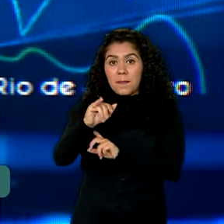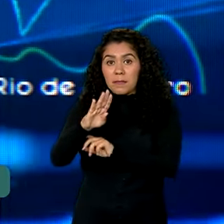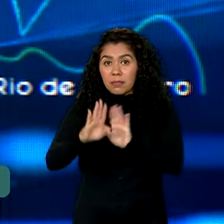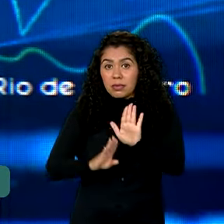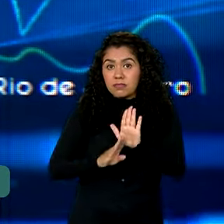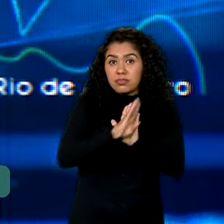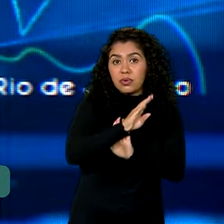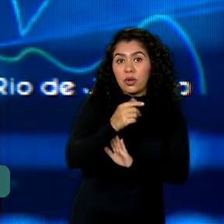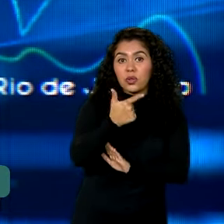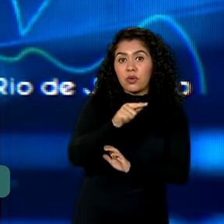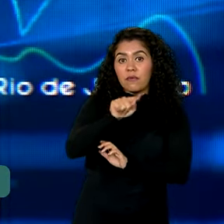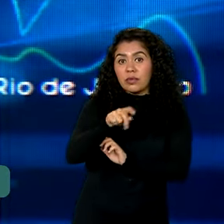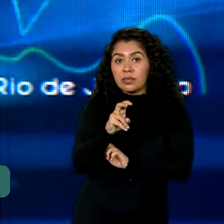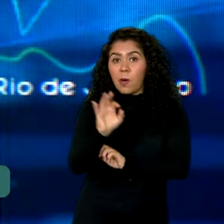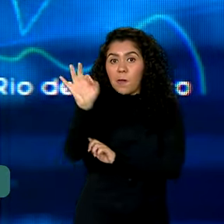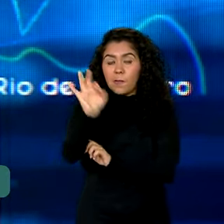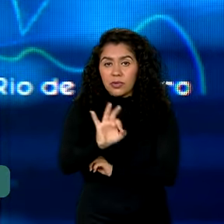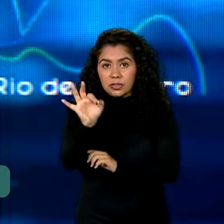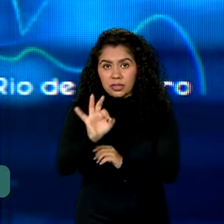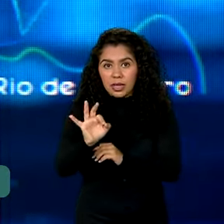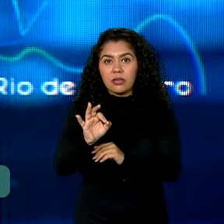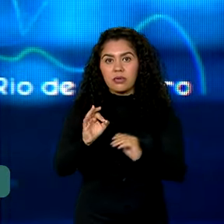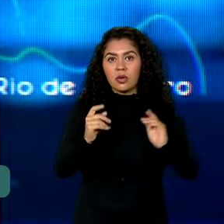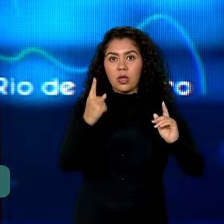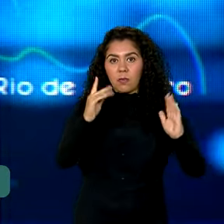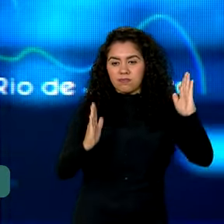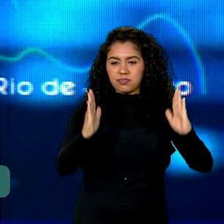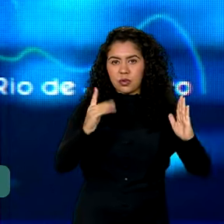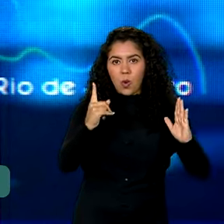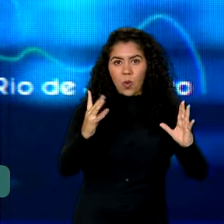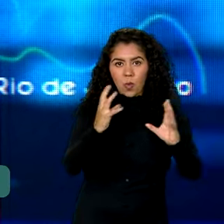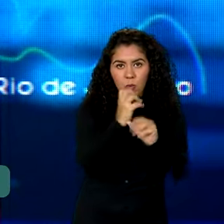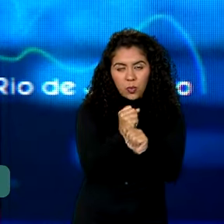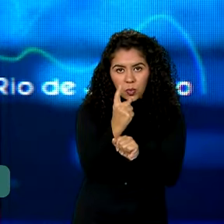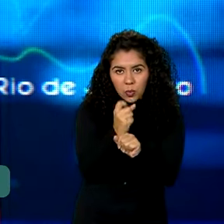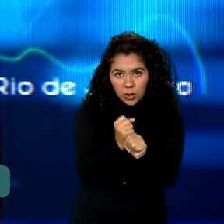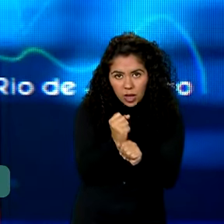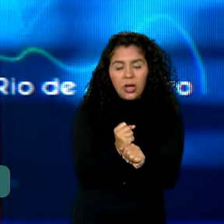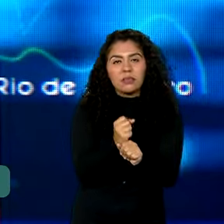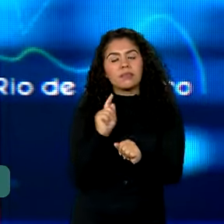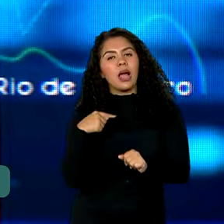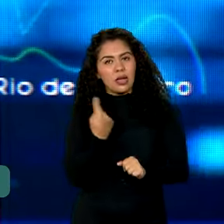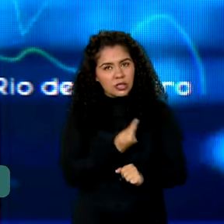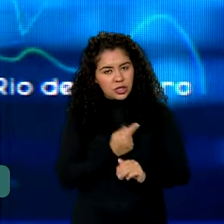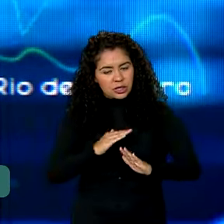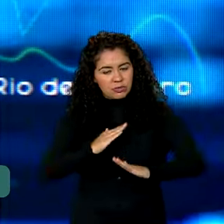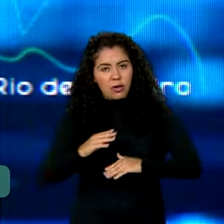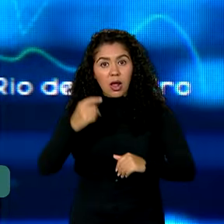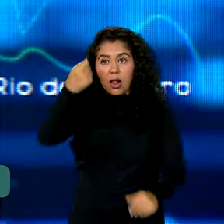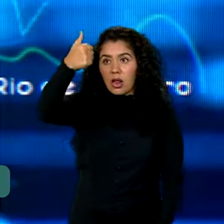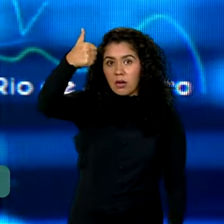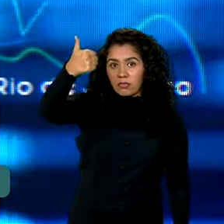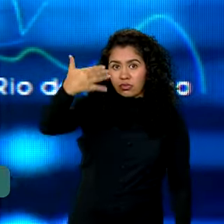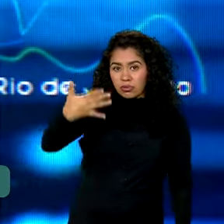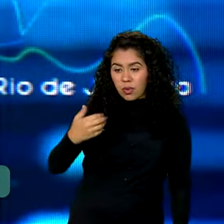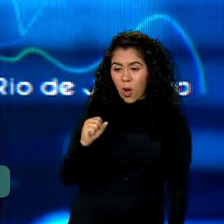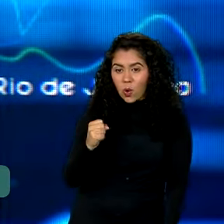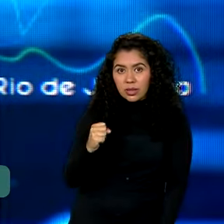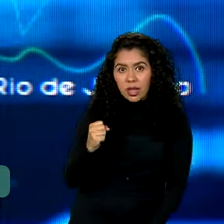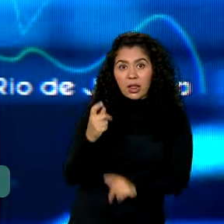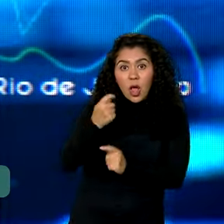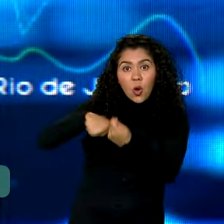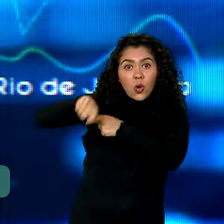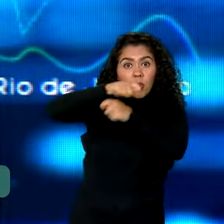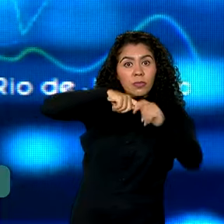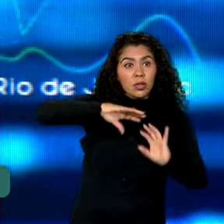2,5% nos últimos 12 meses. Caminhamos para ser a oitava maior economia do mundo este